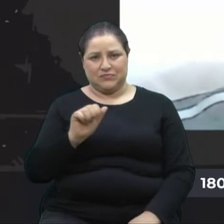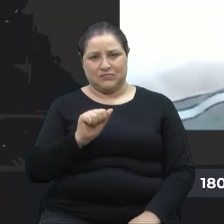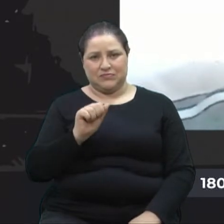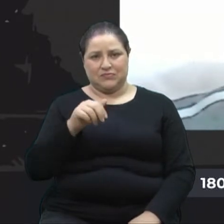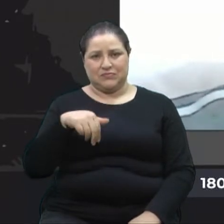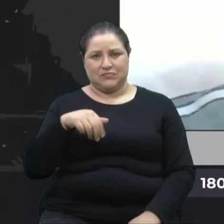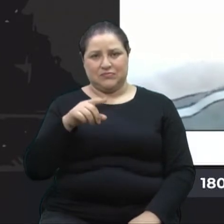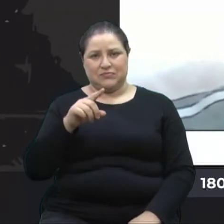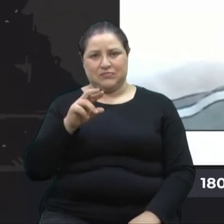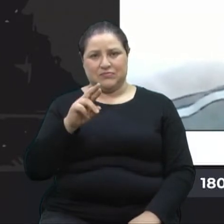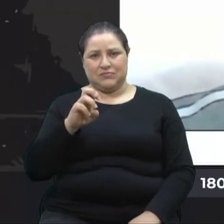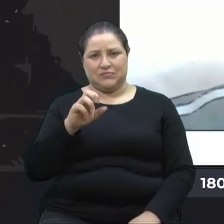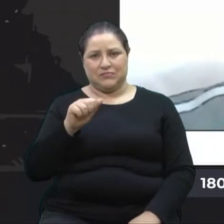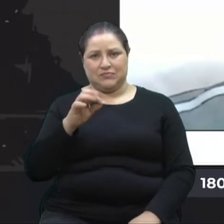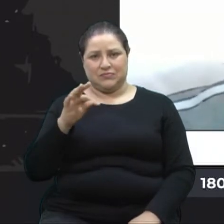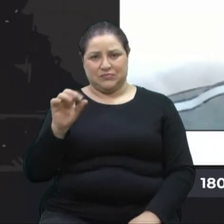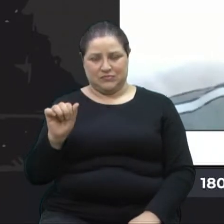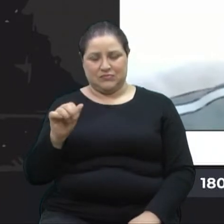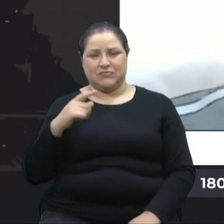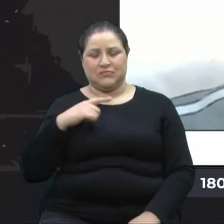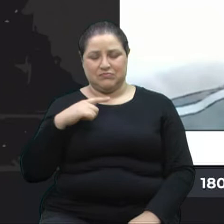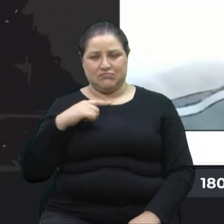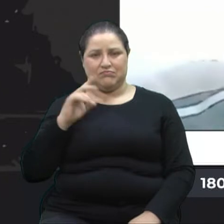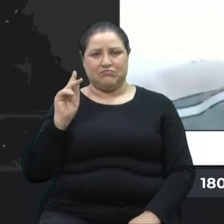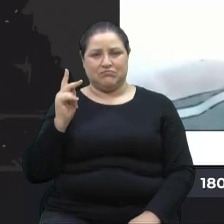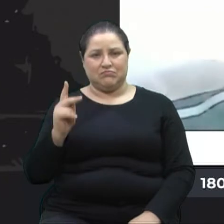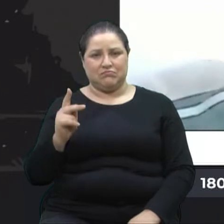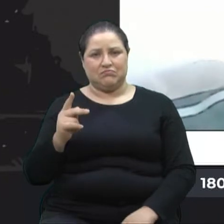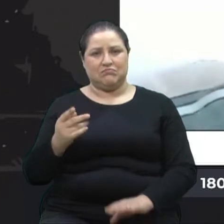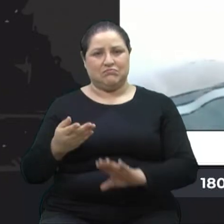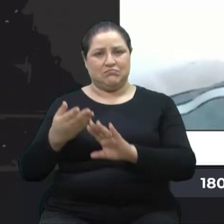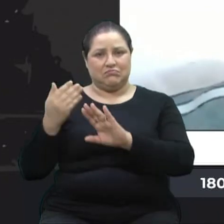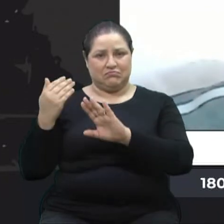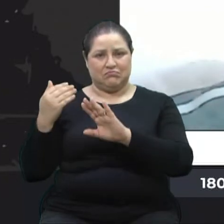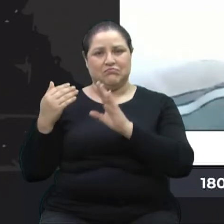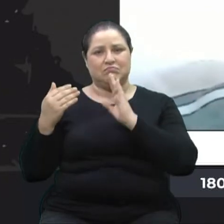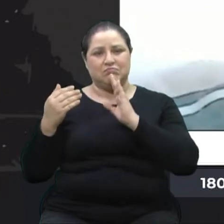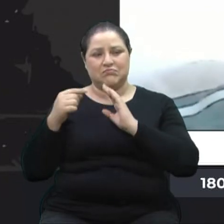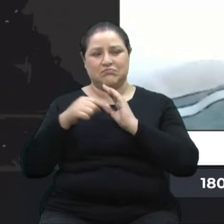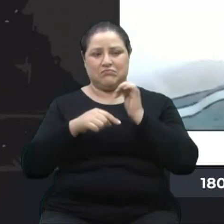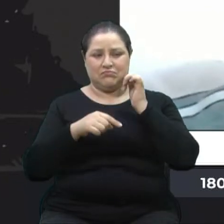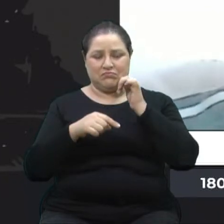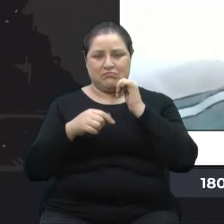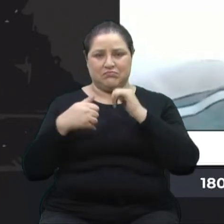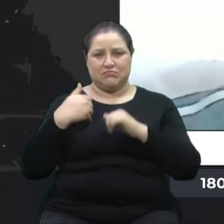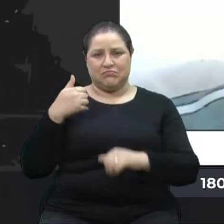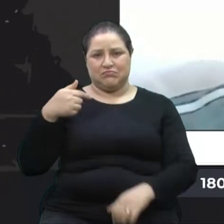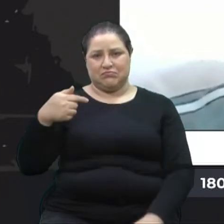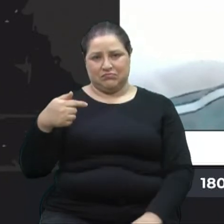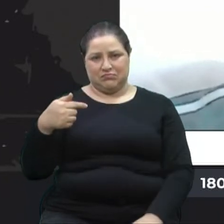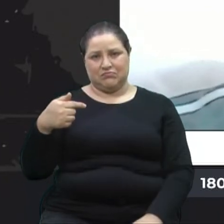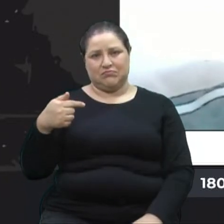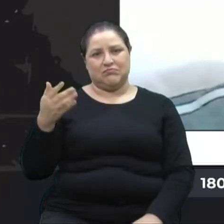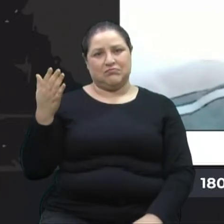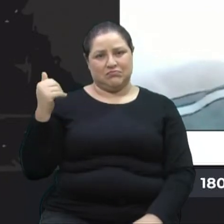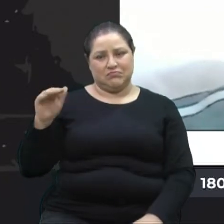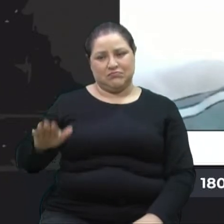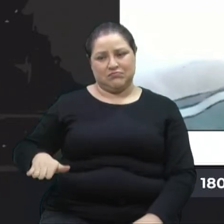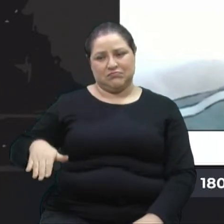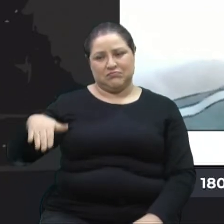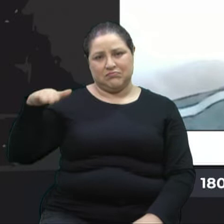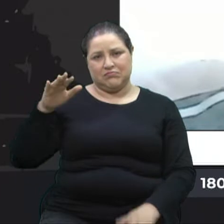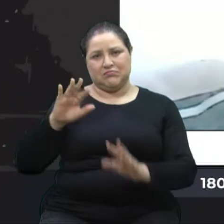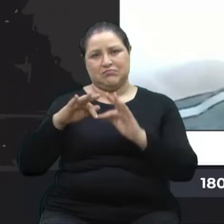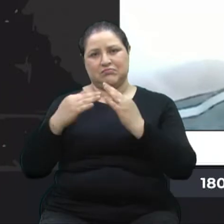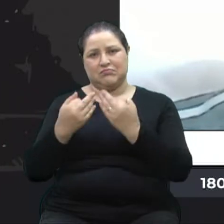A história nos precede, porque eu conheço a Silvia desde que ela tinha sete anos de idade. A família dela morou